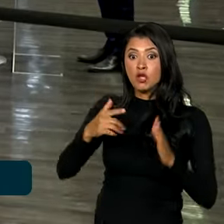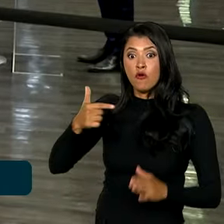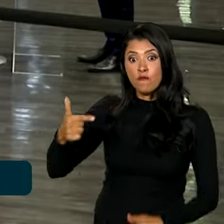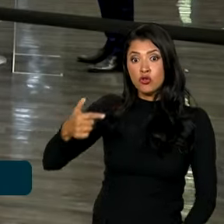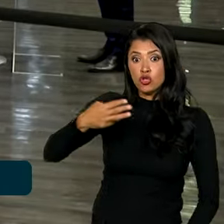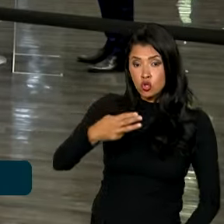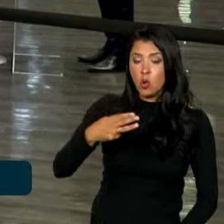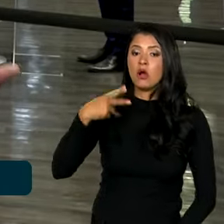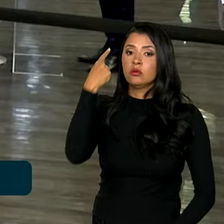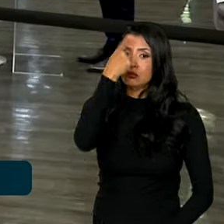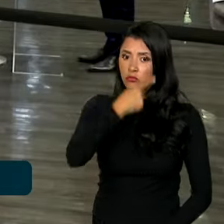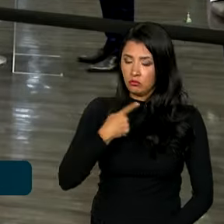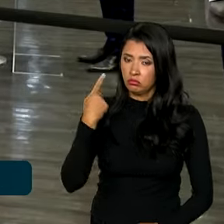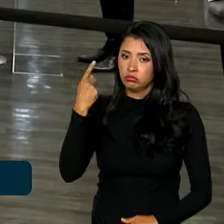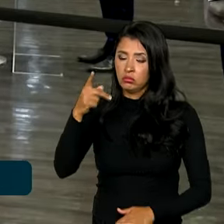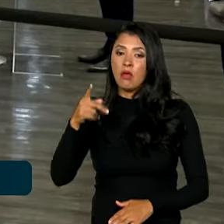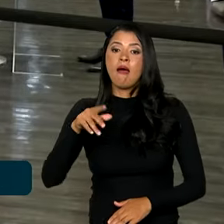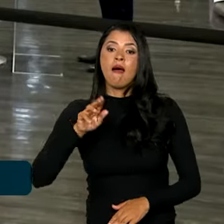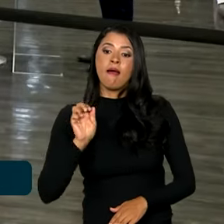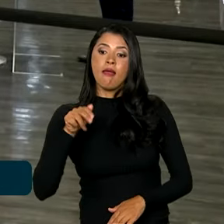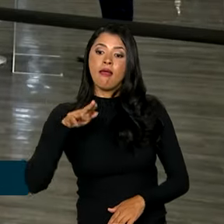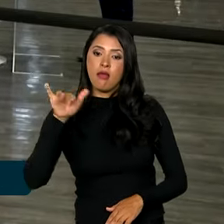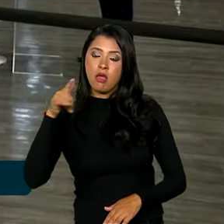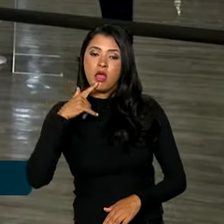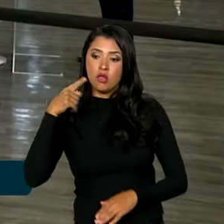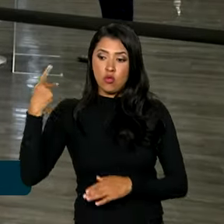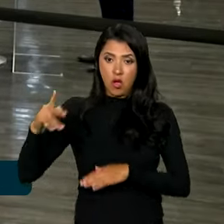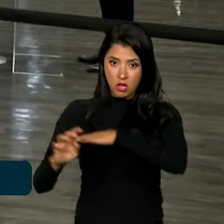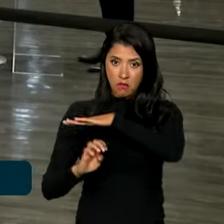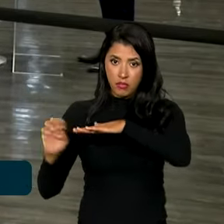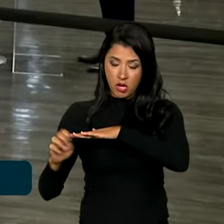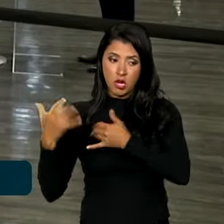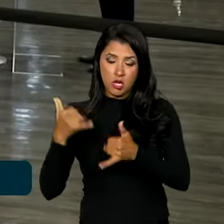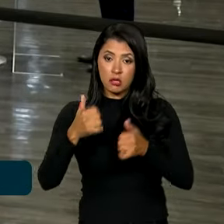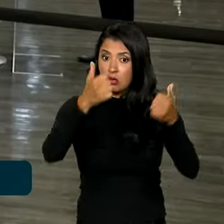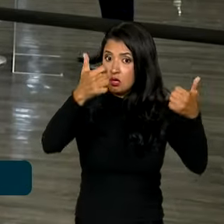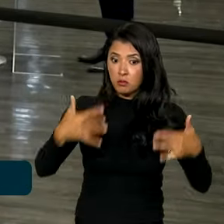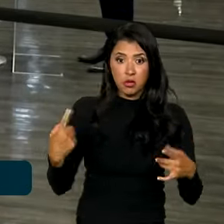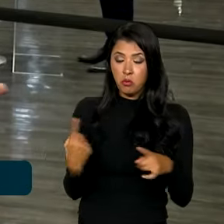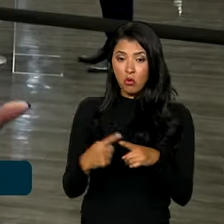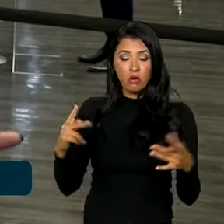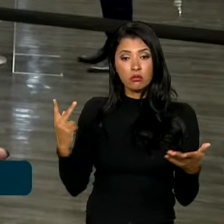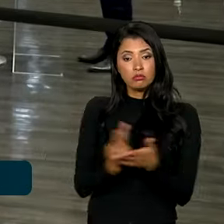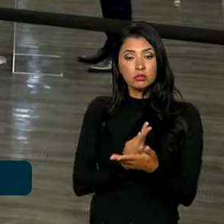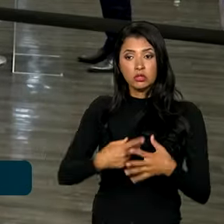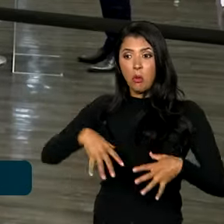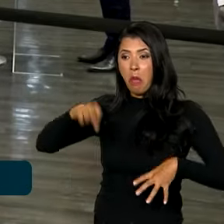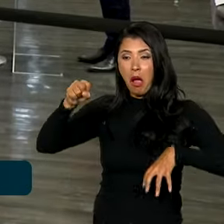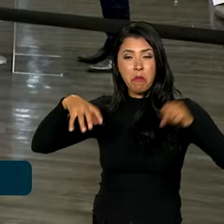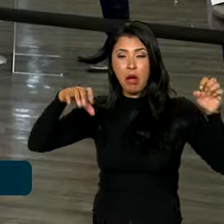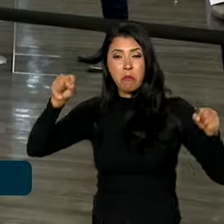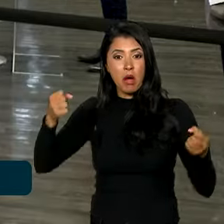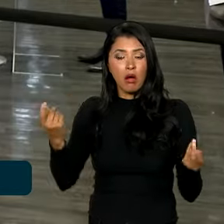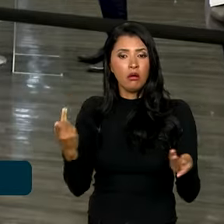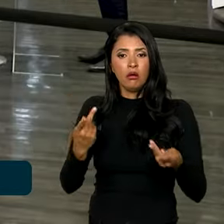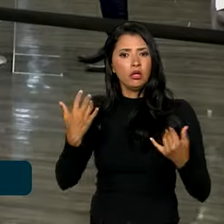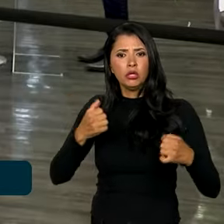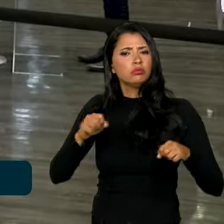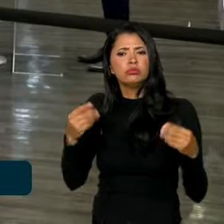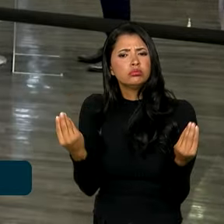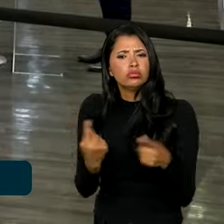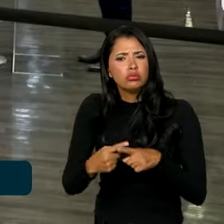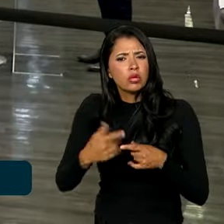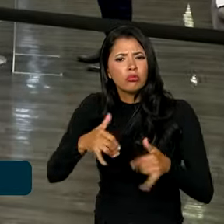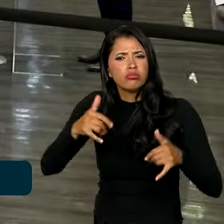a concessionária de energia aqui da região metropolitana de São Paulo, explique esse imenso apagão que atingiu quase 2 milhões de pessoas. O